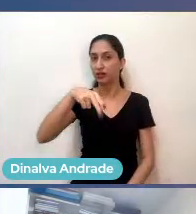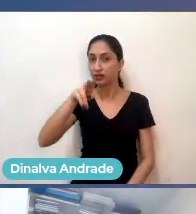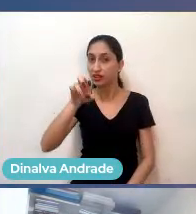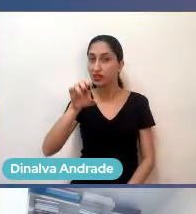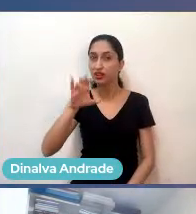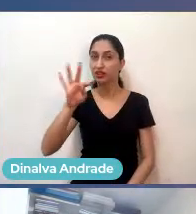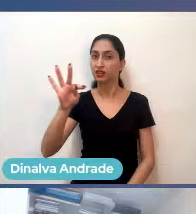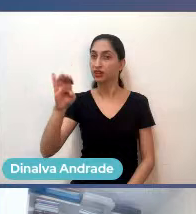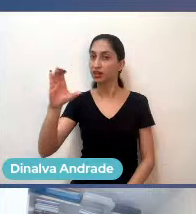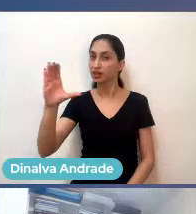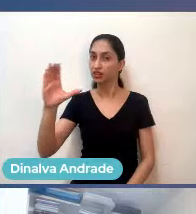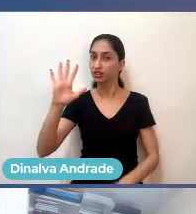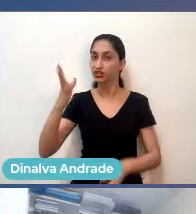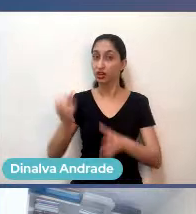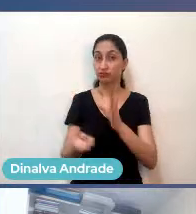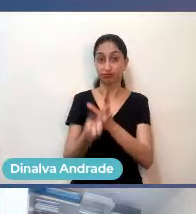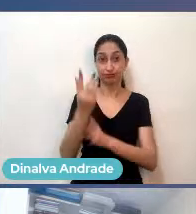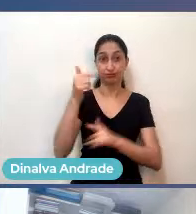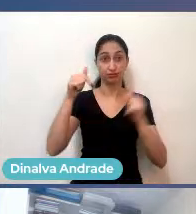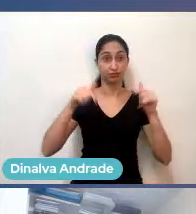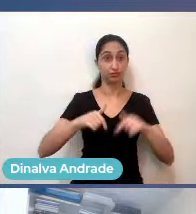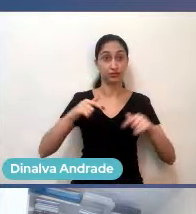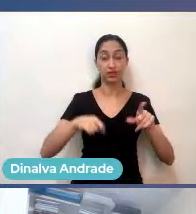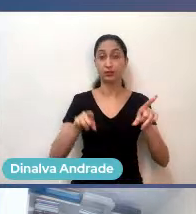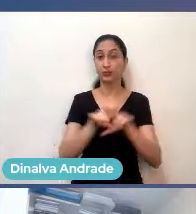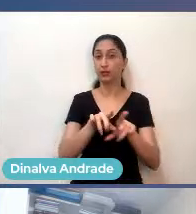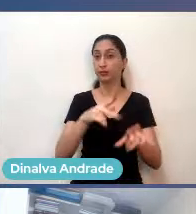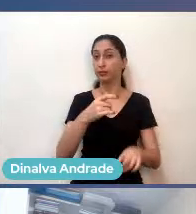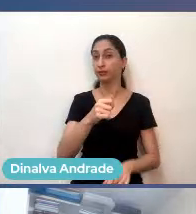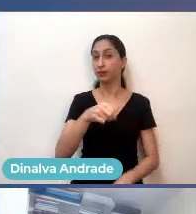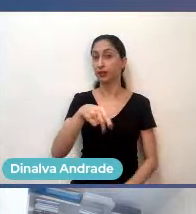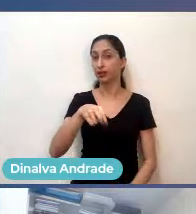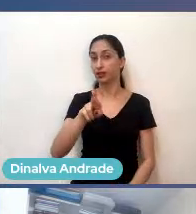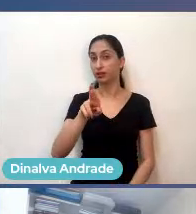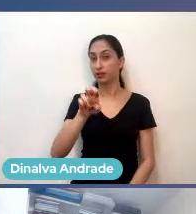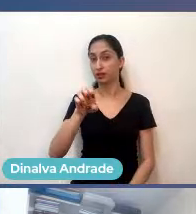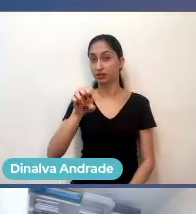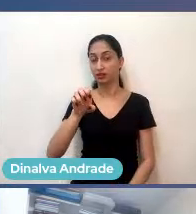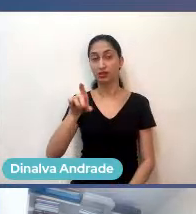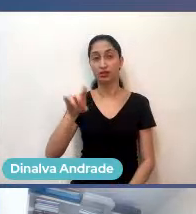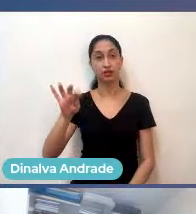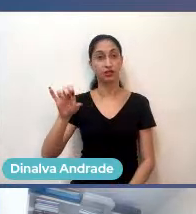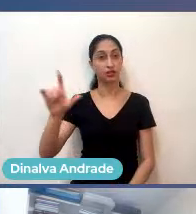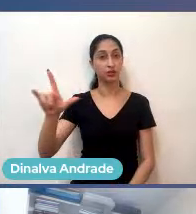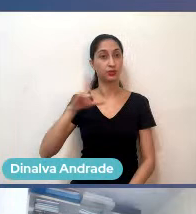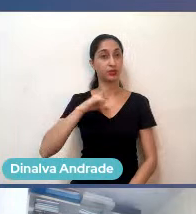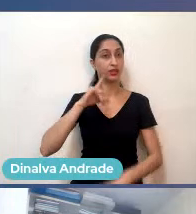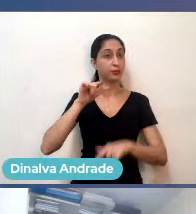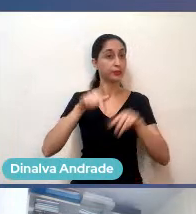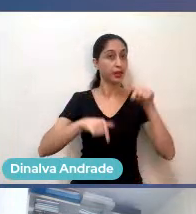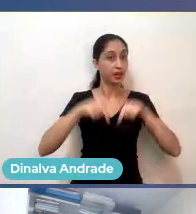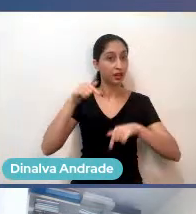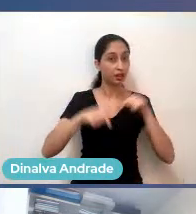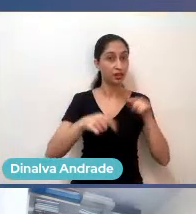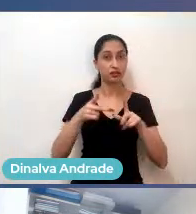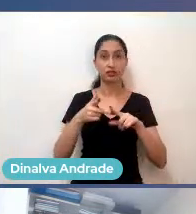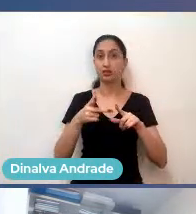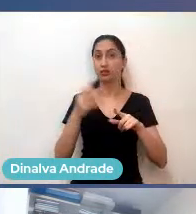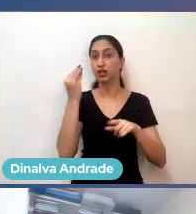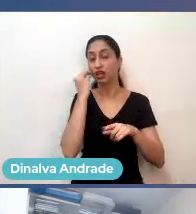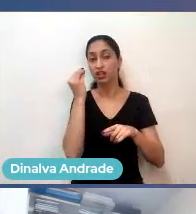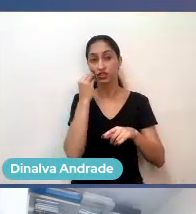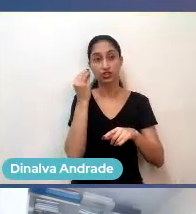na universidade, Parque Tec, que trabalha toda a questão de hardware, todo o maquinário e de testes para hardware,